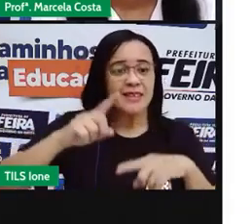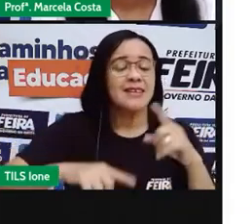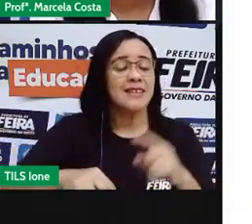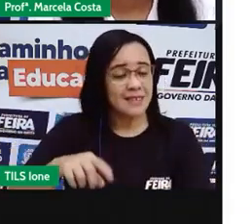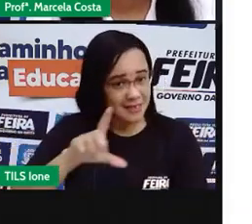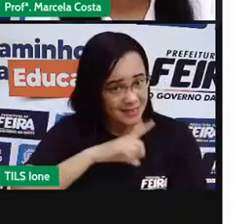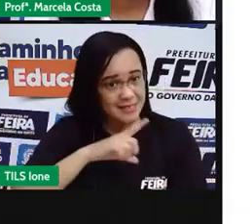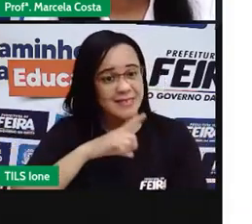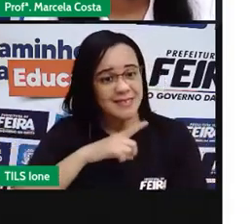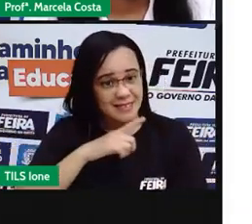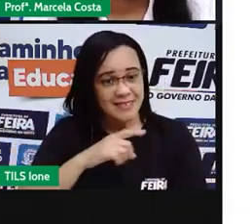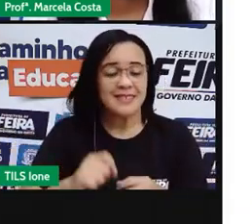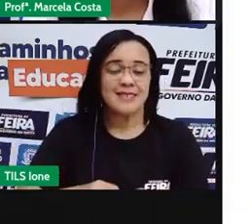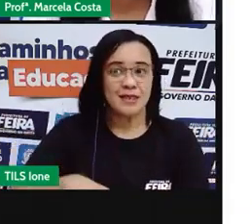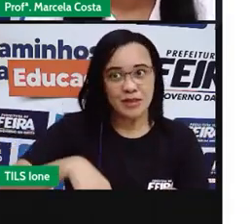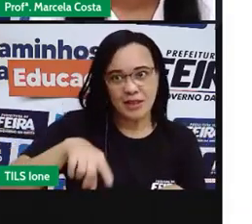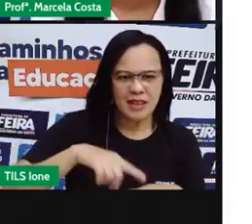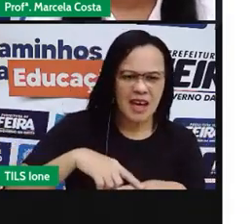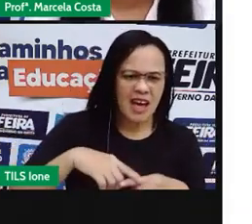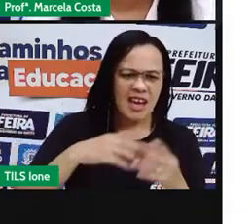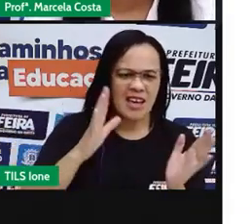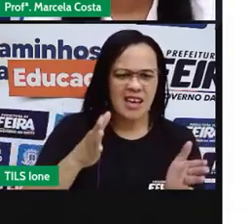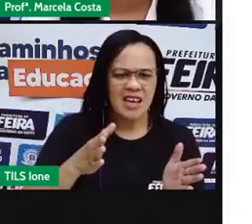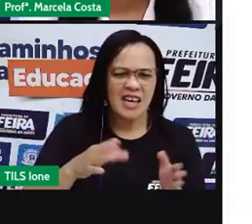compra no nosso cotidiano.